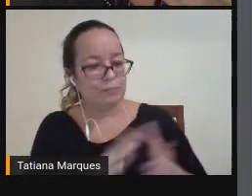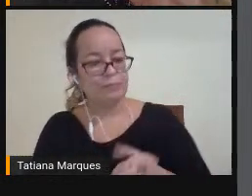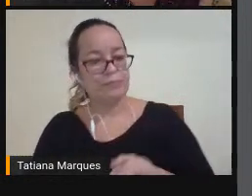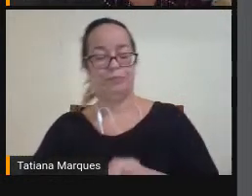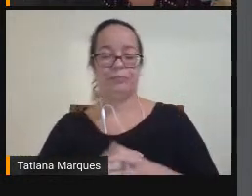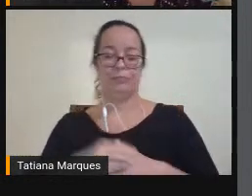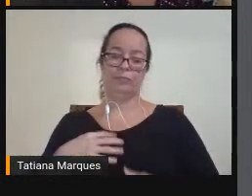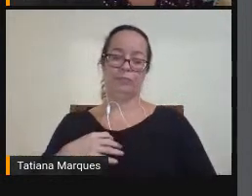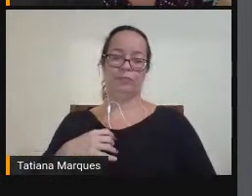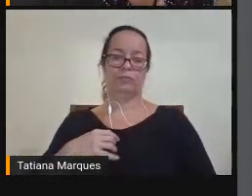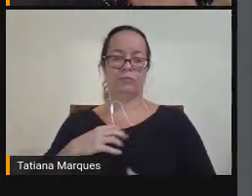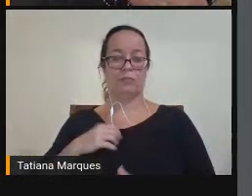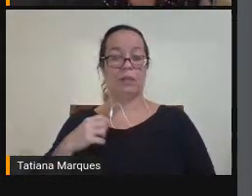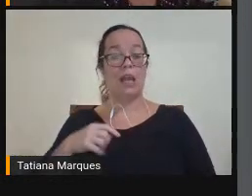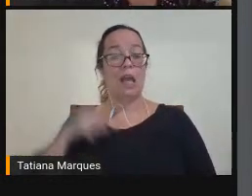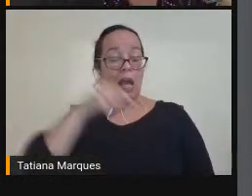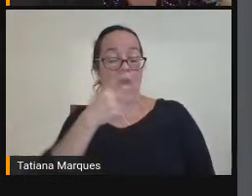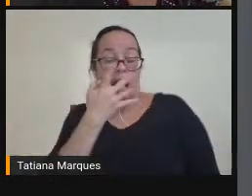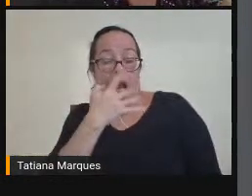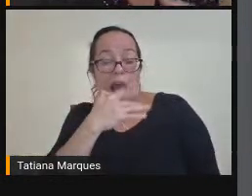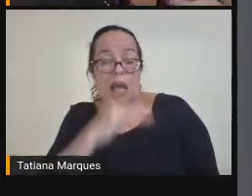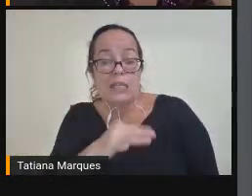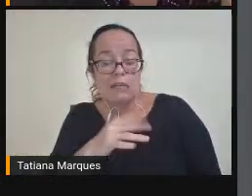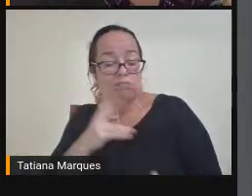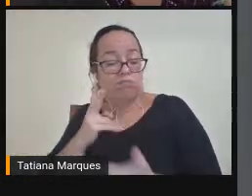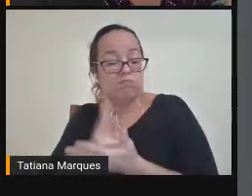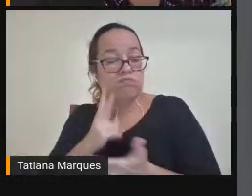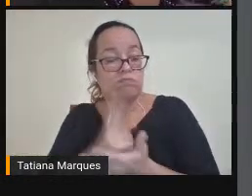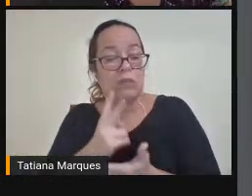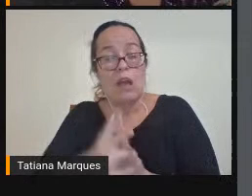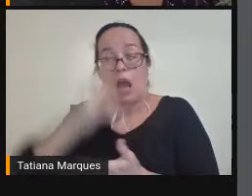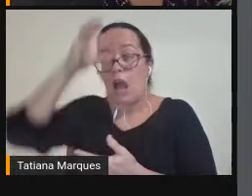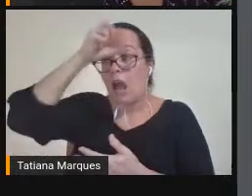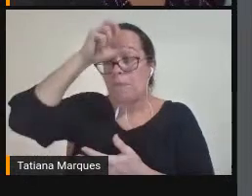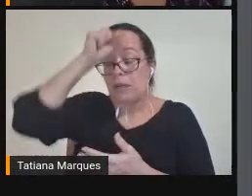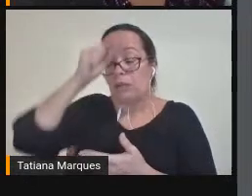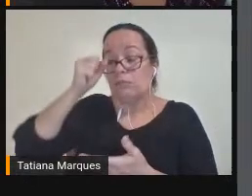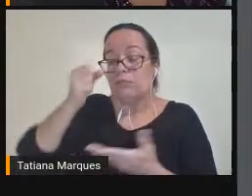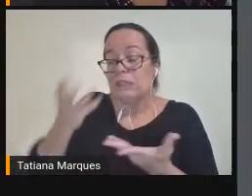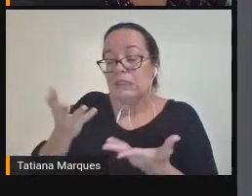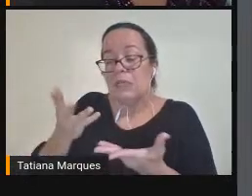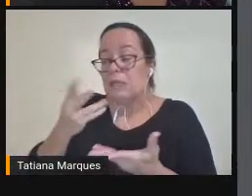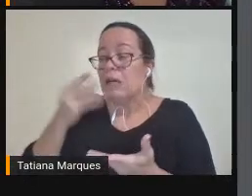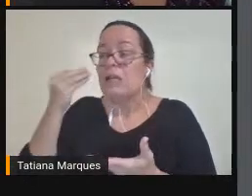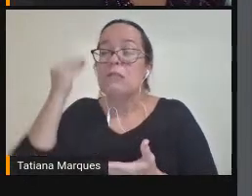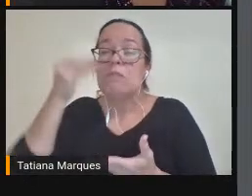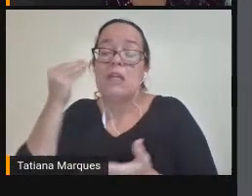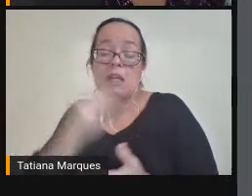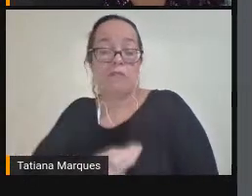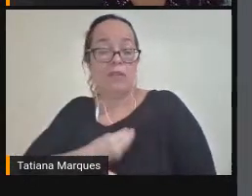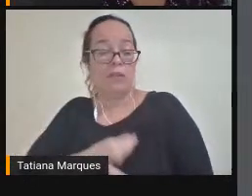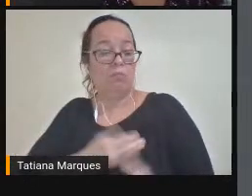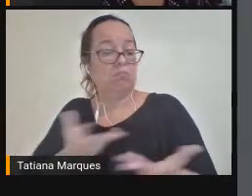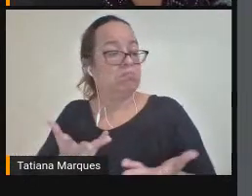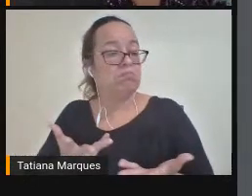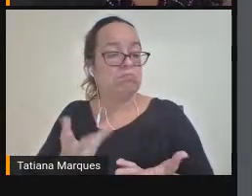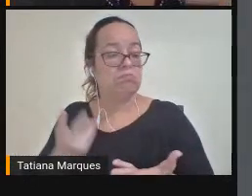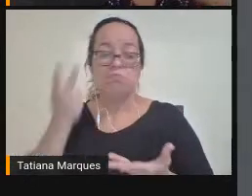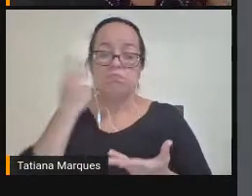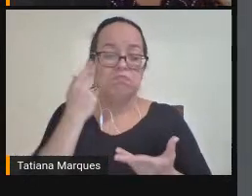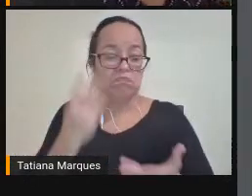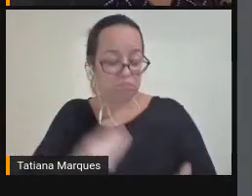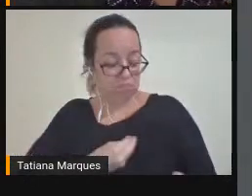As crianças Elas Sempre Aprendem isso Na própria Experiência Tá